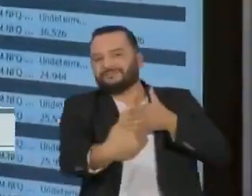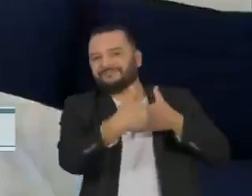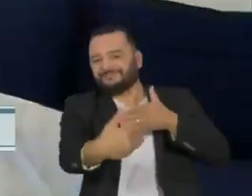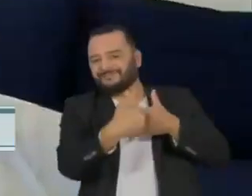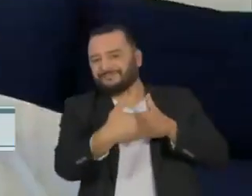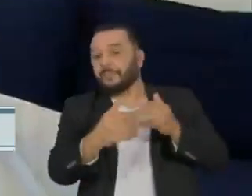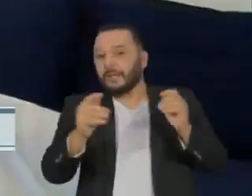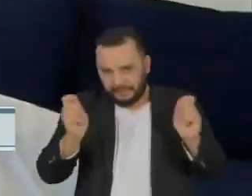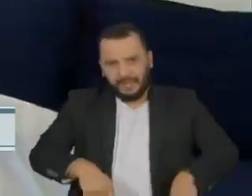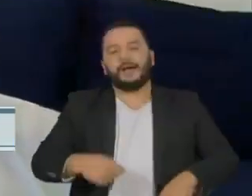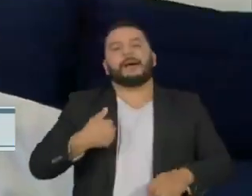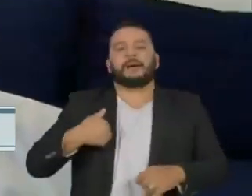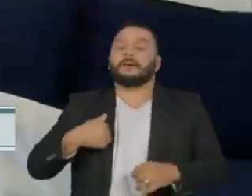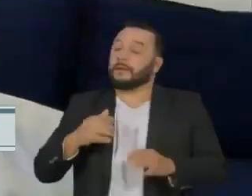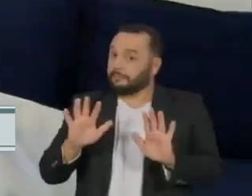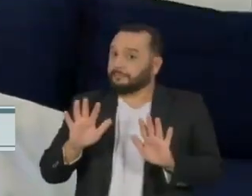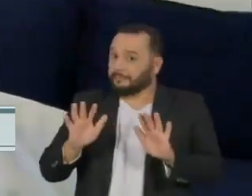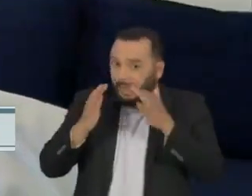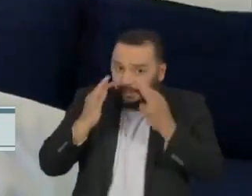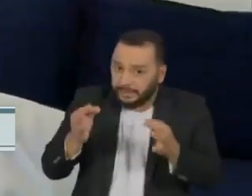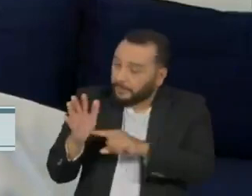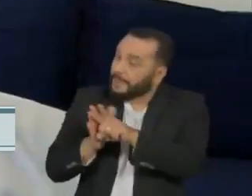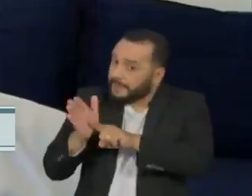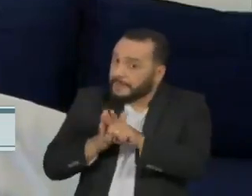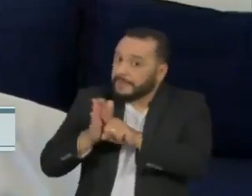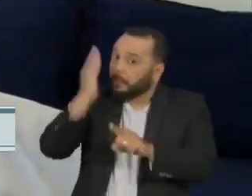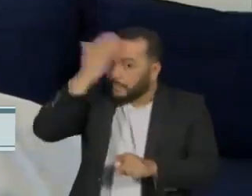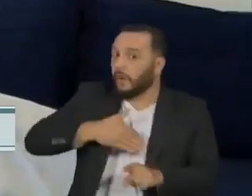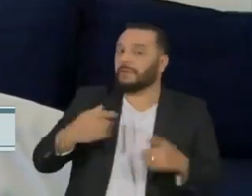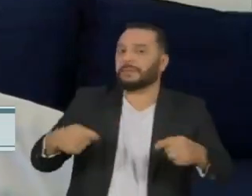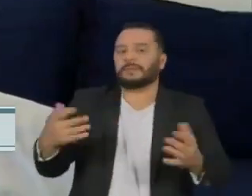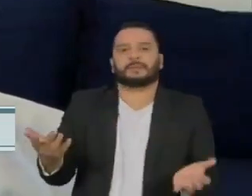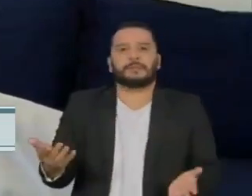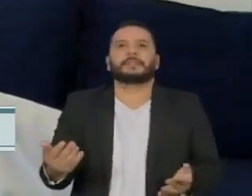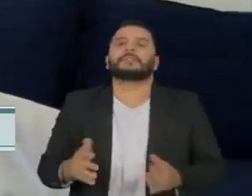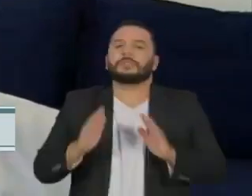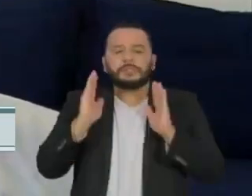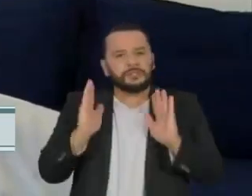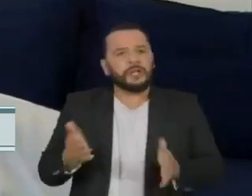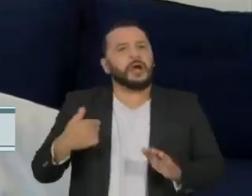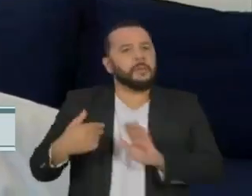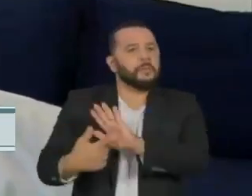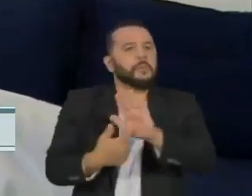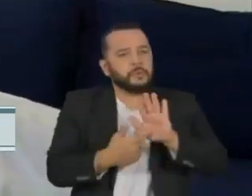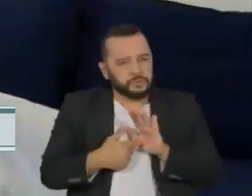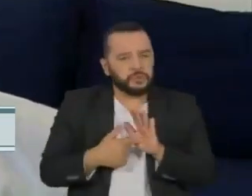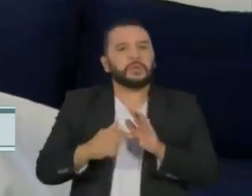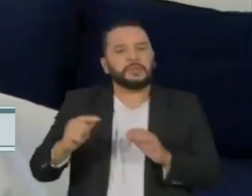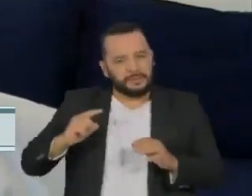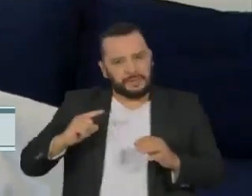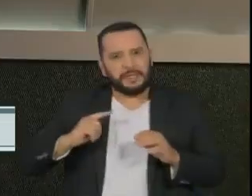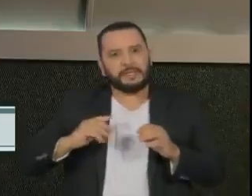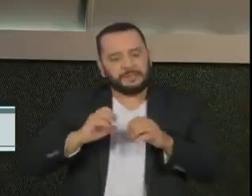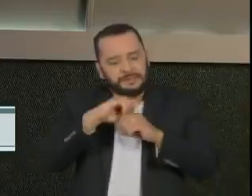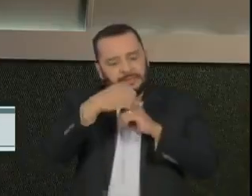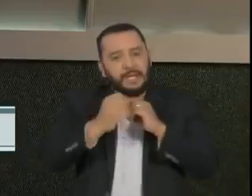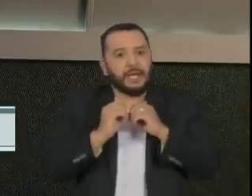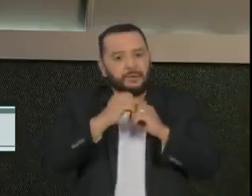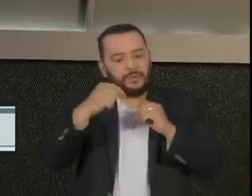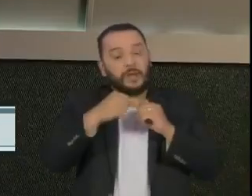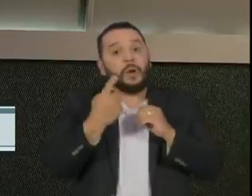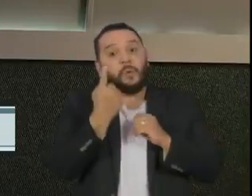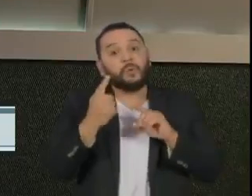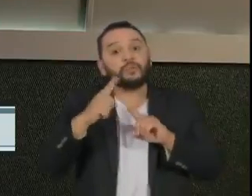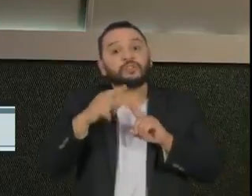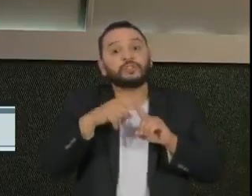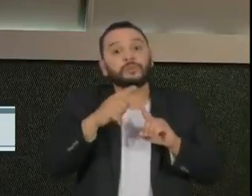pesquisas. Eles só mostraram que tem célula de memória contra uma fração do vírus. E